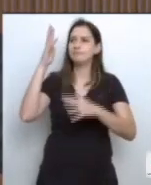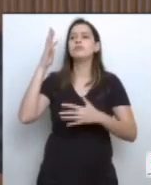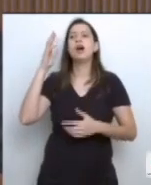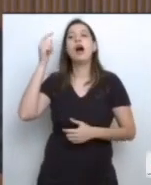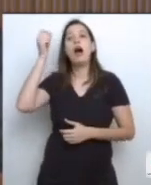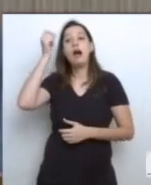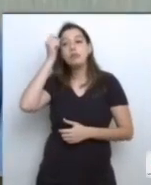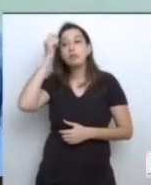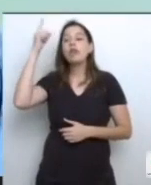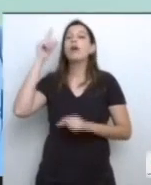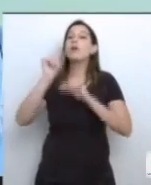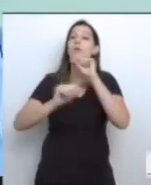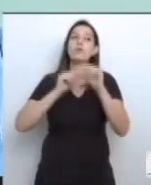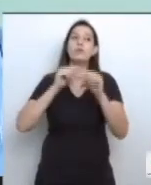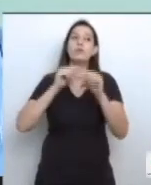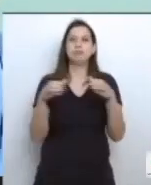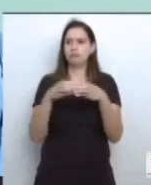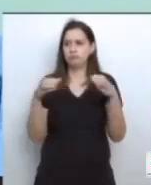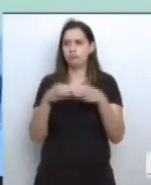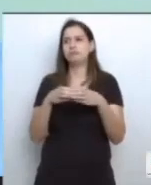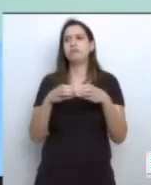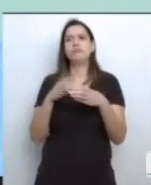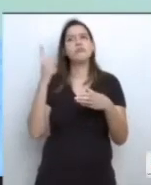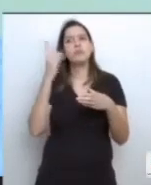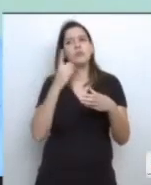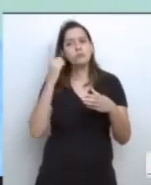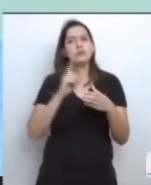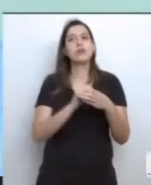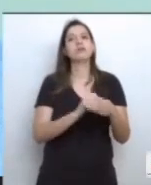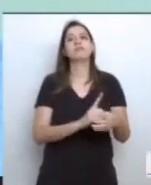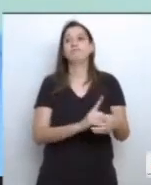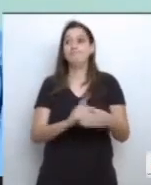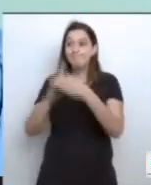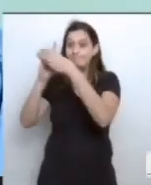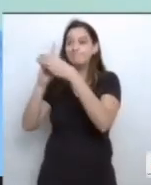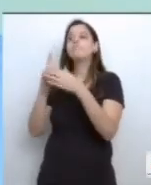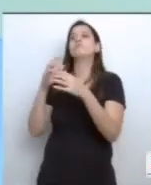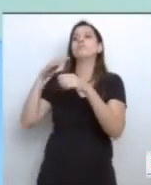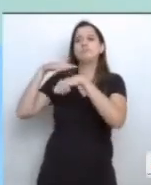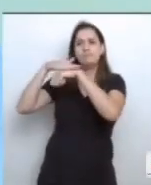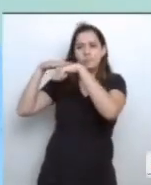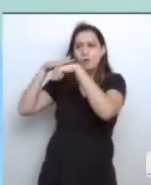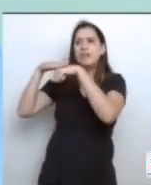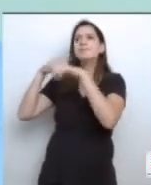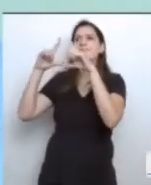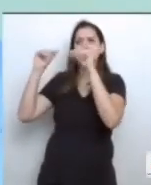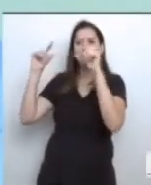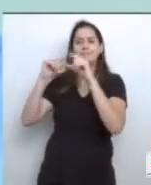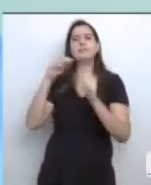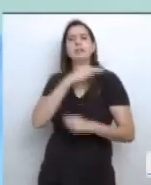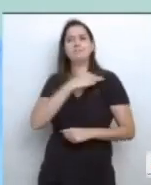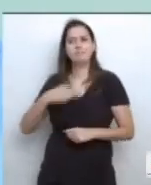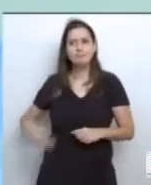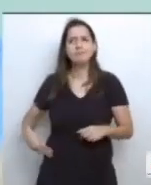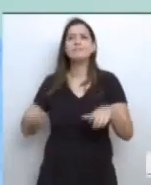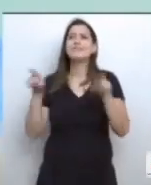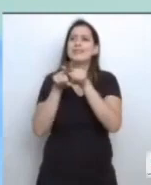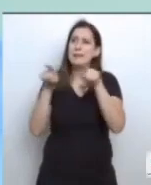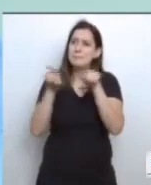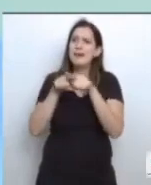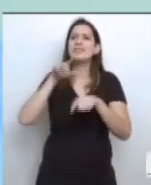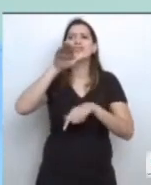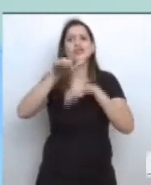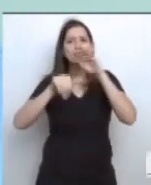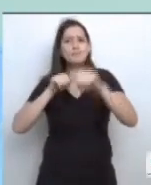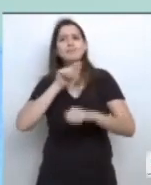comitiva para falar com o ministro. Acho importante esse debate e eu quero aqui convidar o governador Ratinho Júnior para ir junto com a